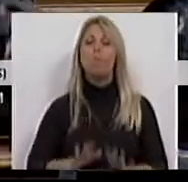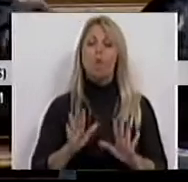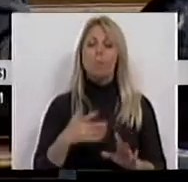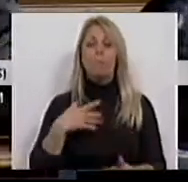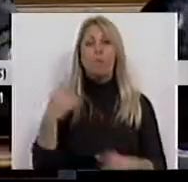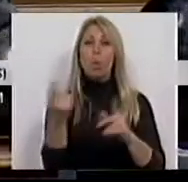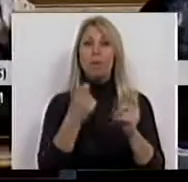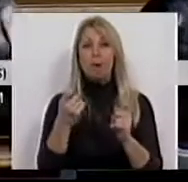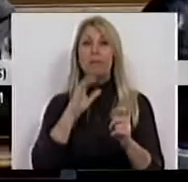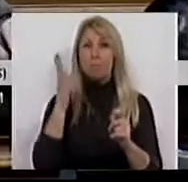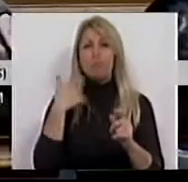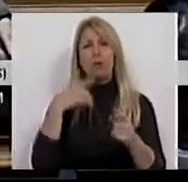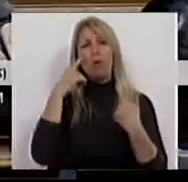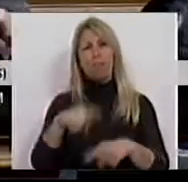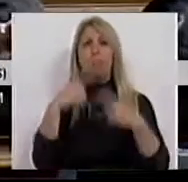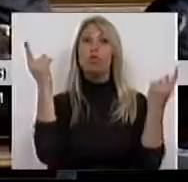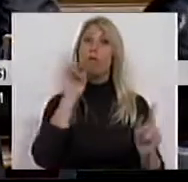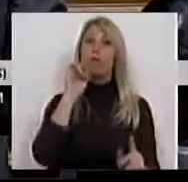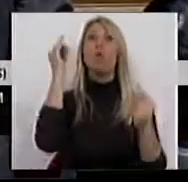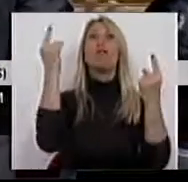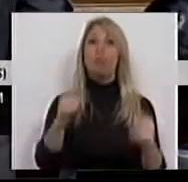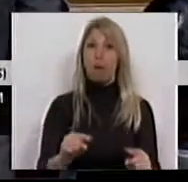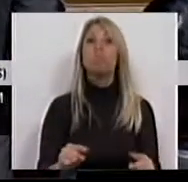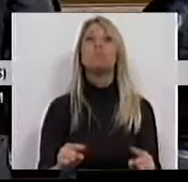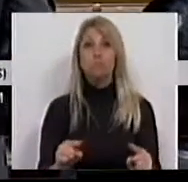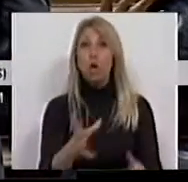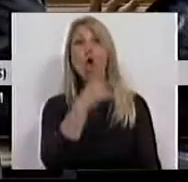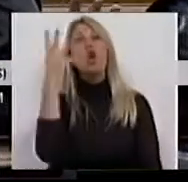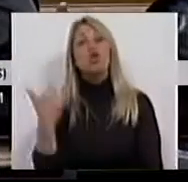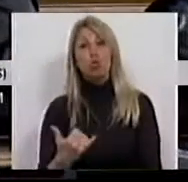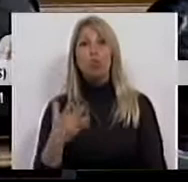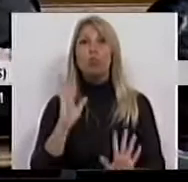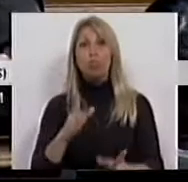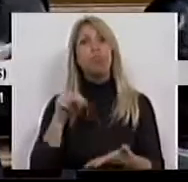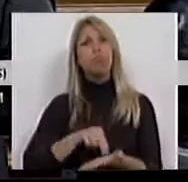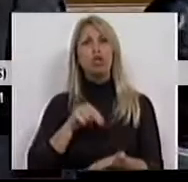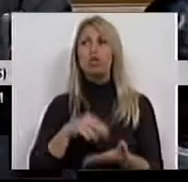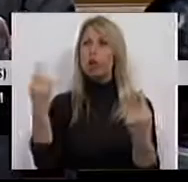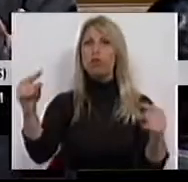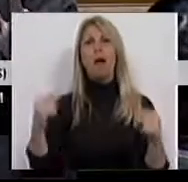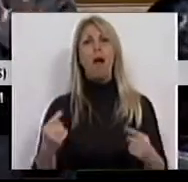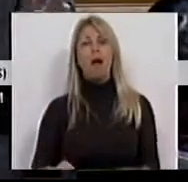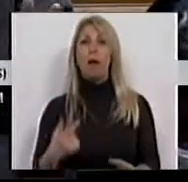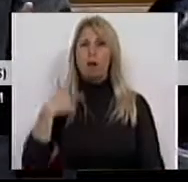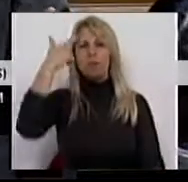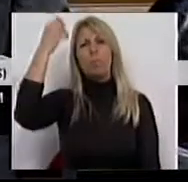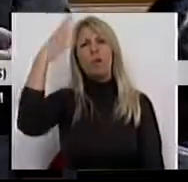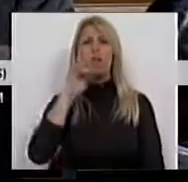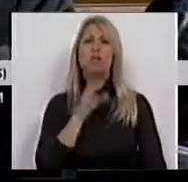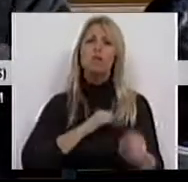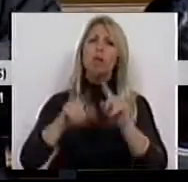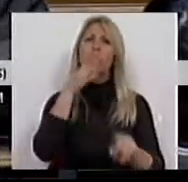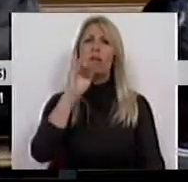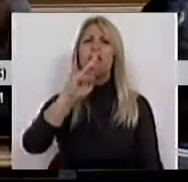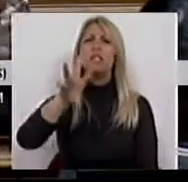lugar, o seu mérito, deveria ter acontecido, em segundo lugar, algumas das posições estão em cima da mesa. E eu compreendo, Sr. Deputada Cecília